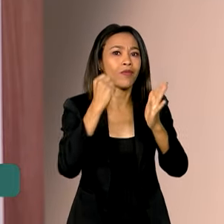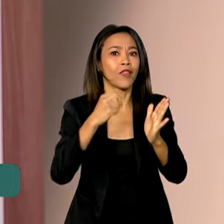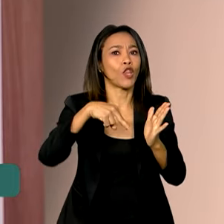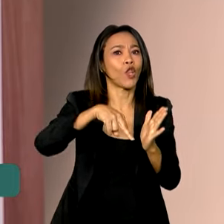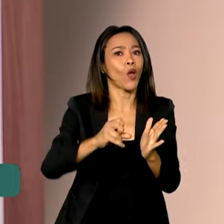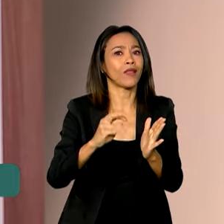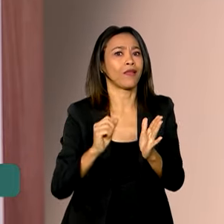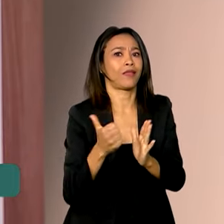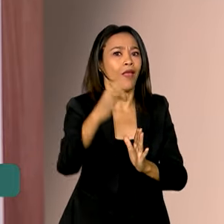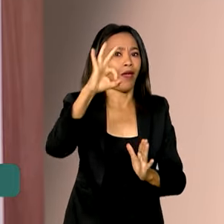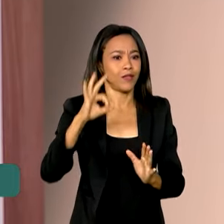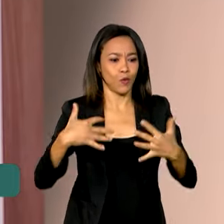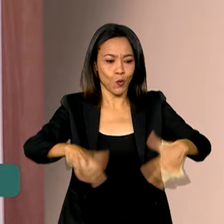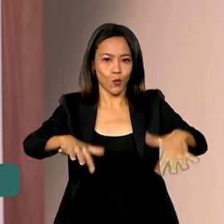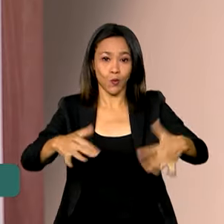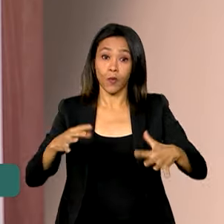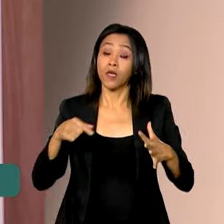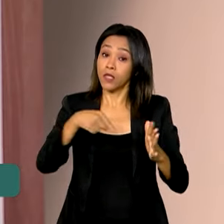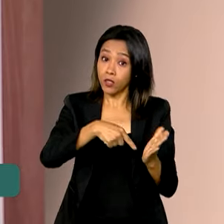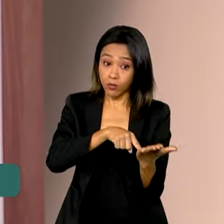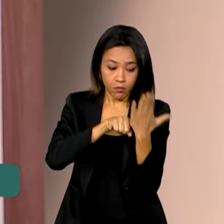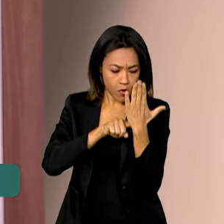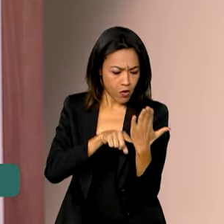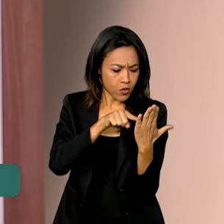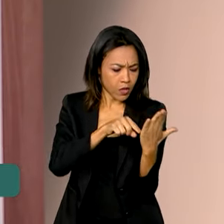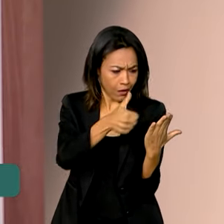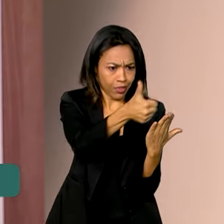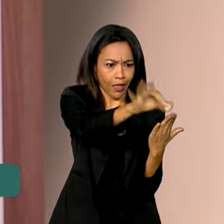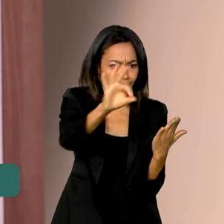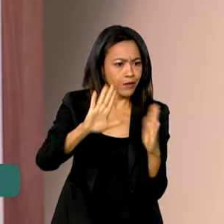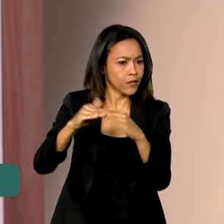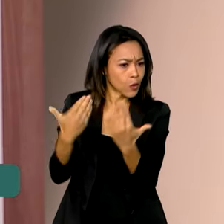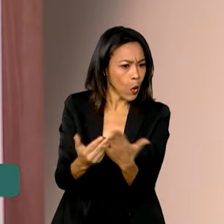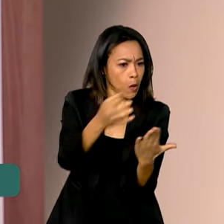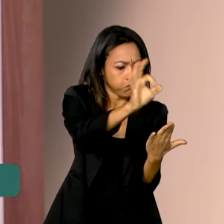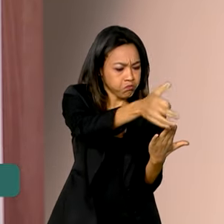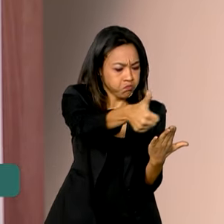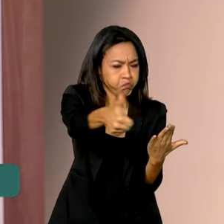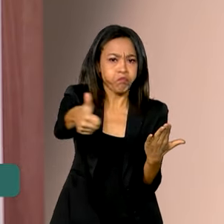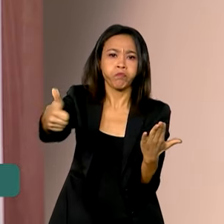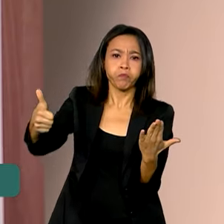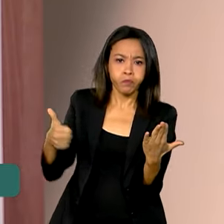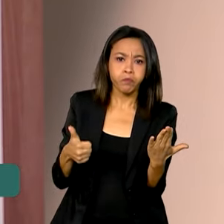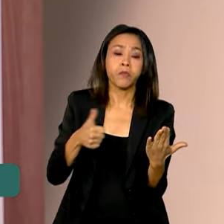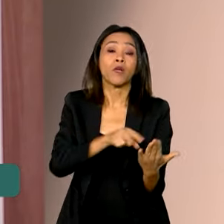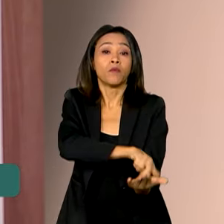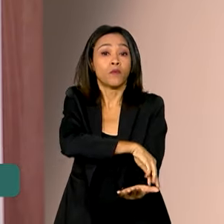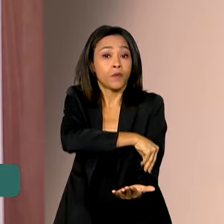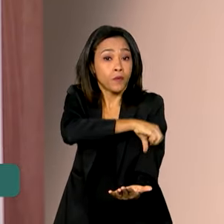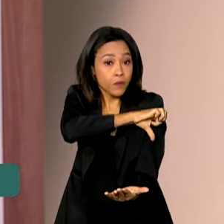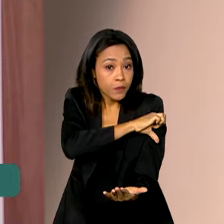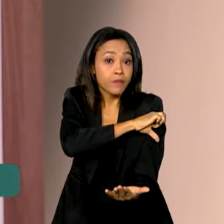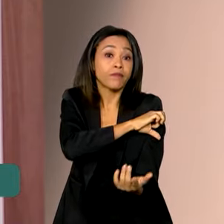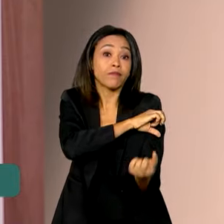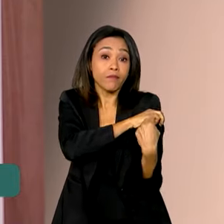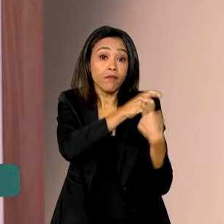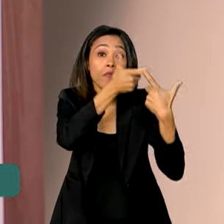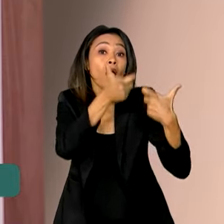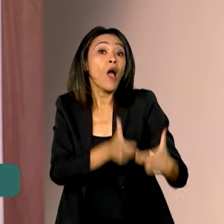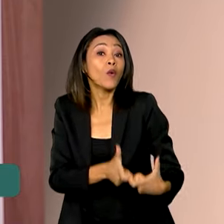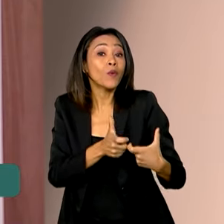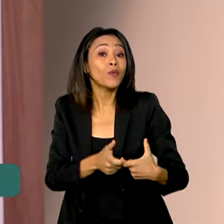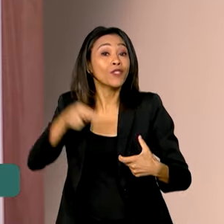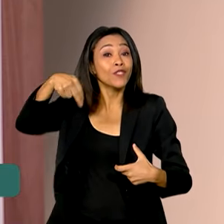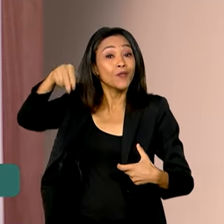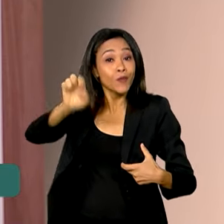Educação Básica revelam que todas as escolas Nota 10, nos anos iniciais do ensino fundamental, estão localizadas na região